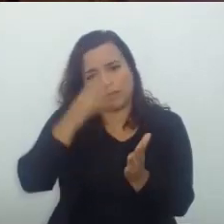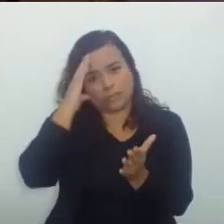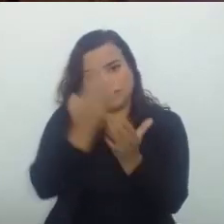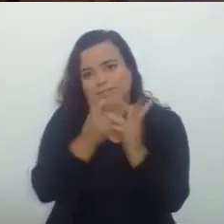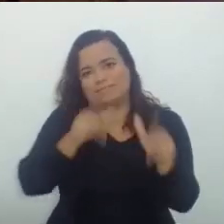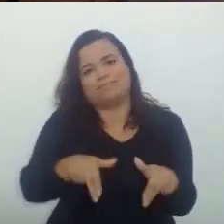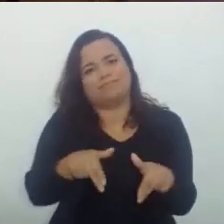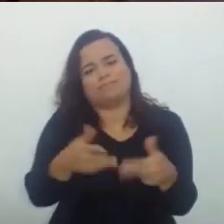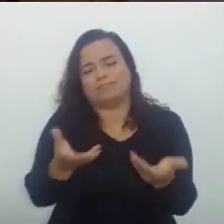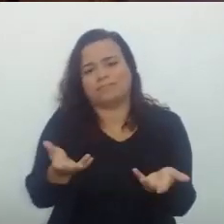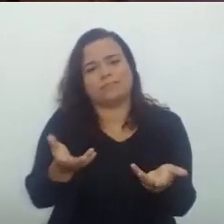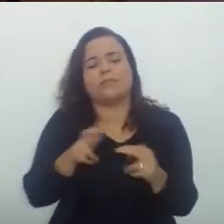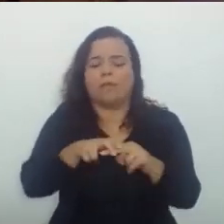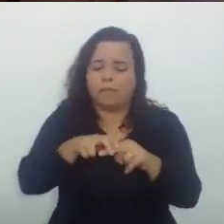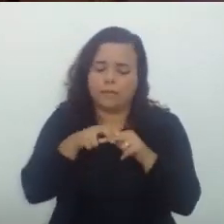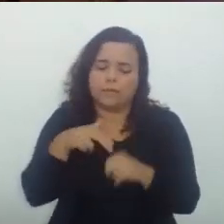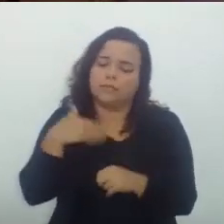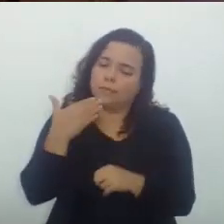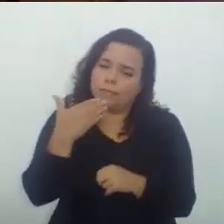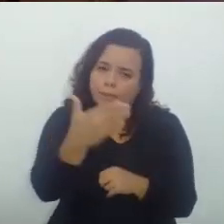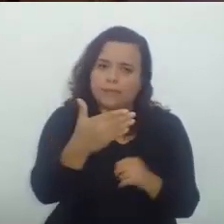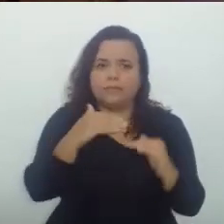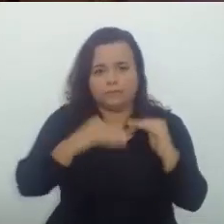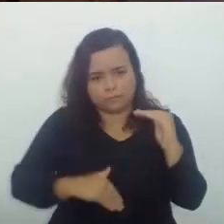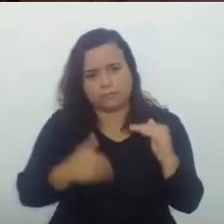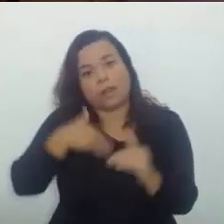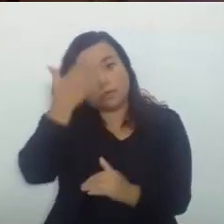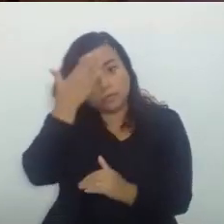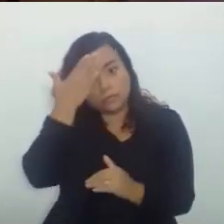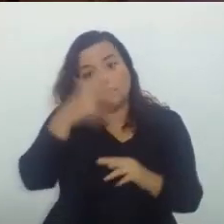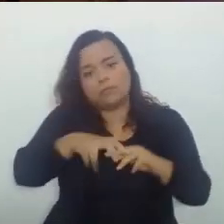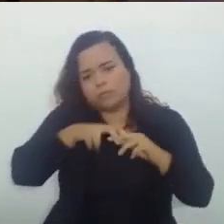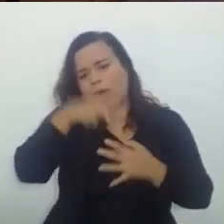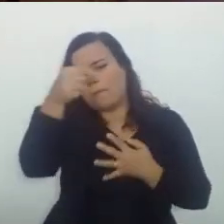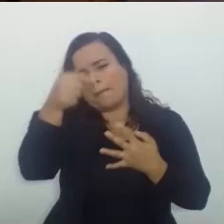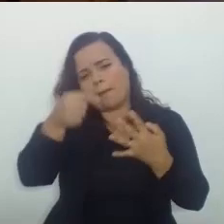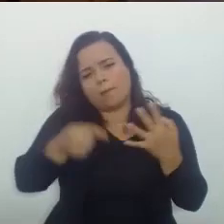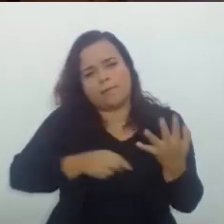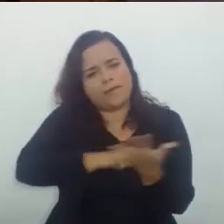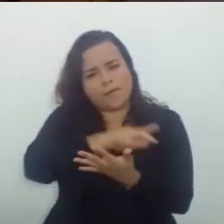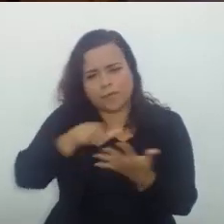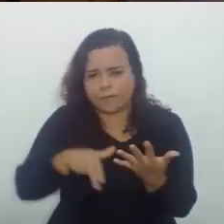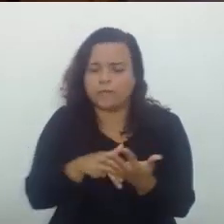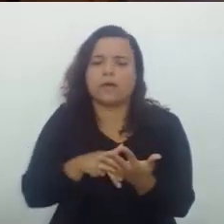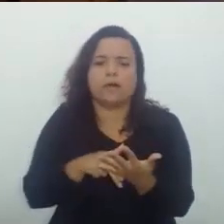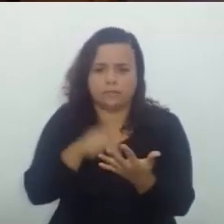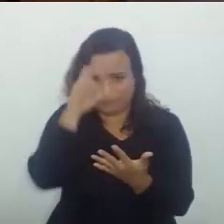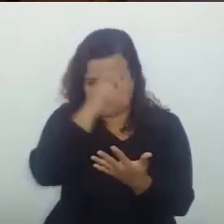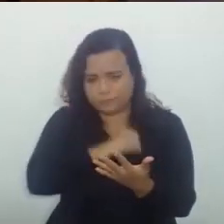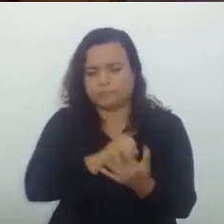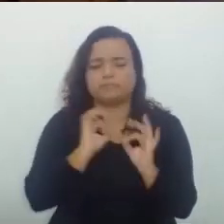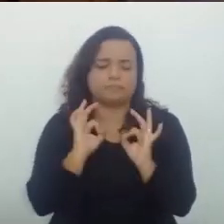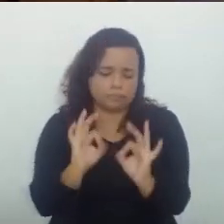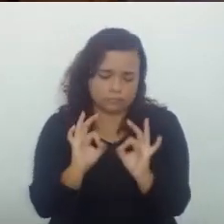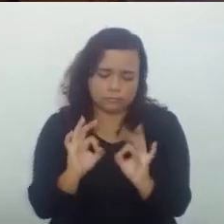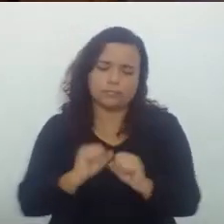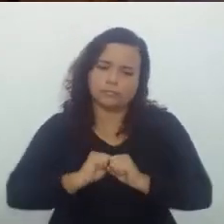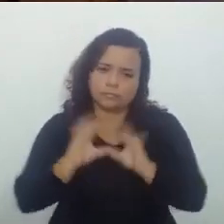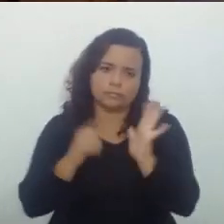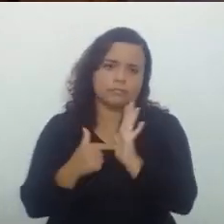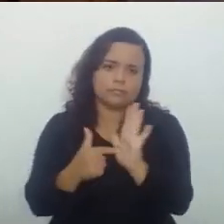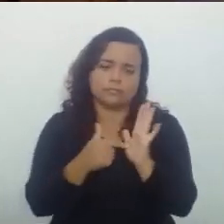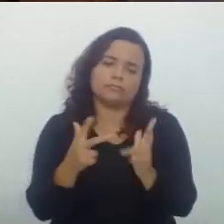Então Eu estou Pedindo Vênia Embora Entenda As razões As compreendo De forma Muito Muito